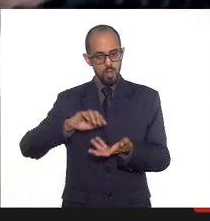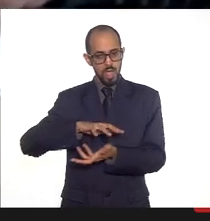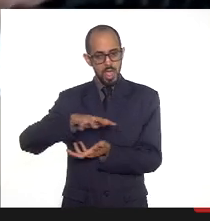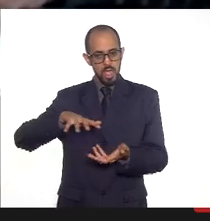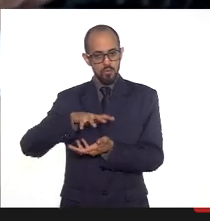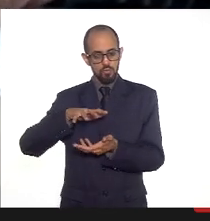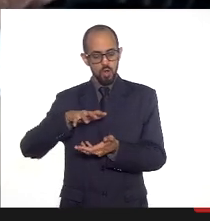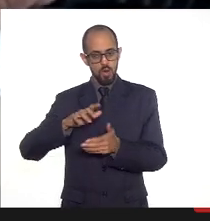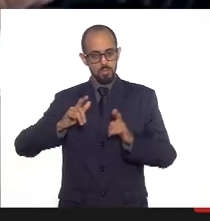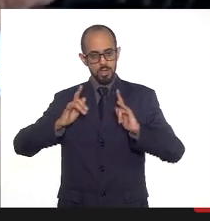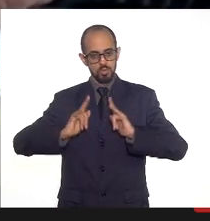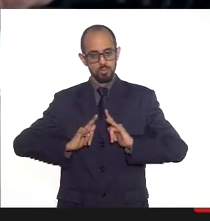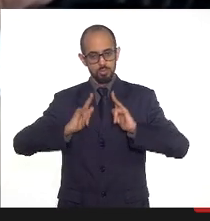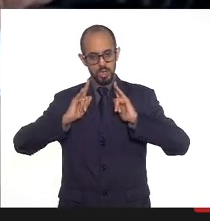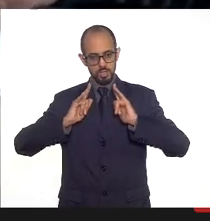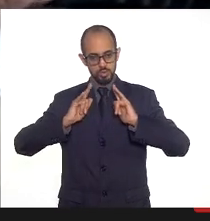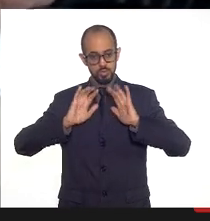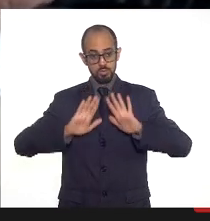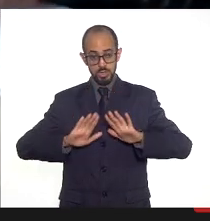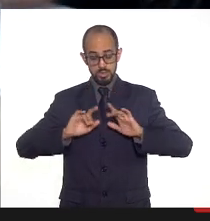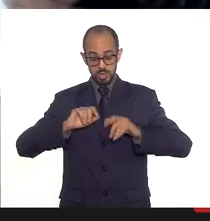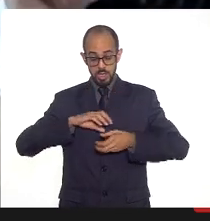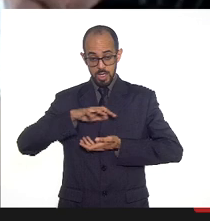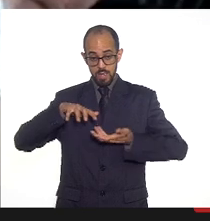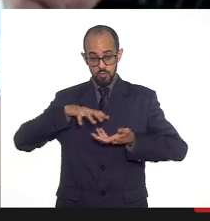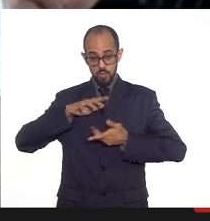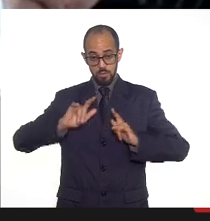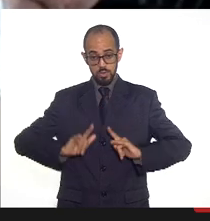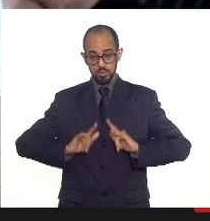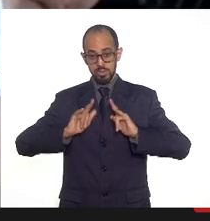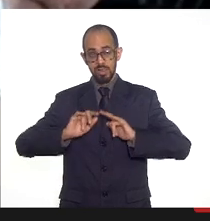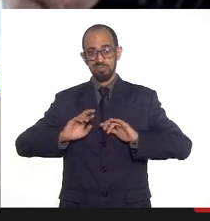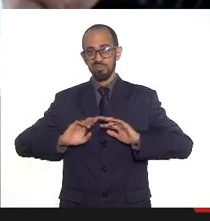unidade. Lembrando que a reforma da unidade não é nada